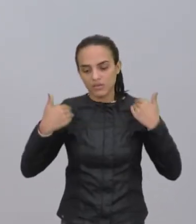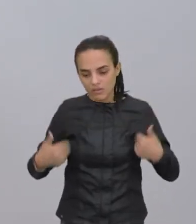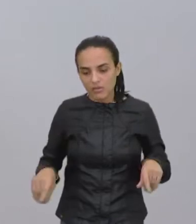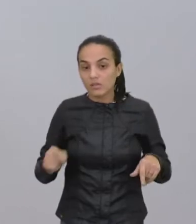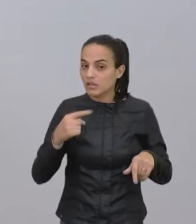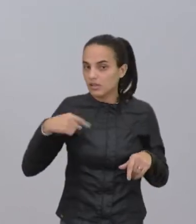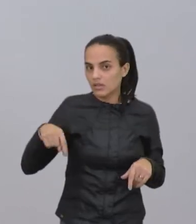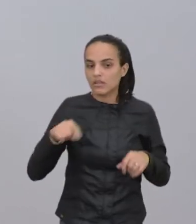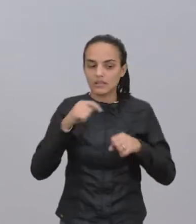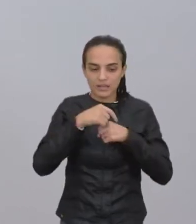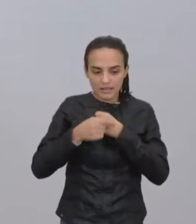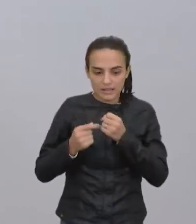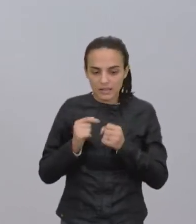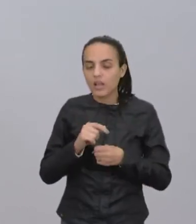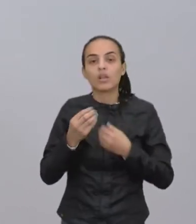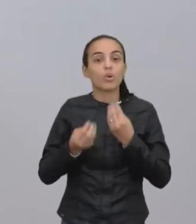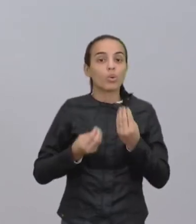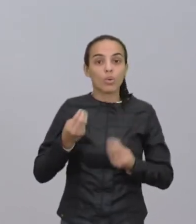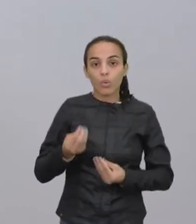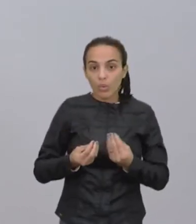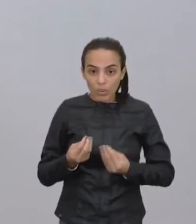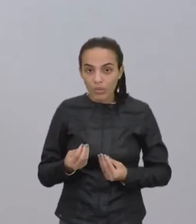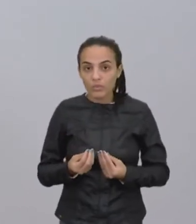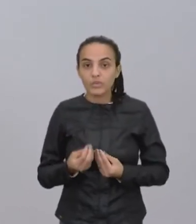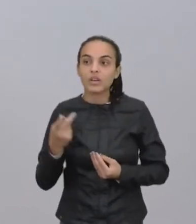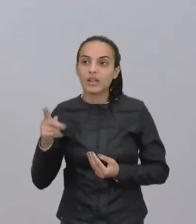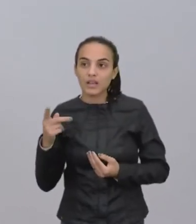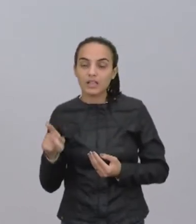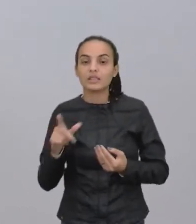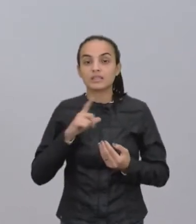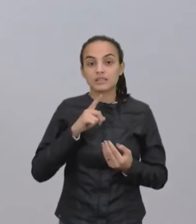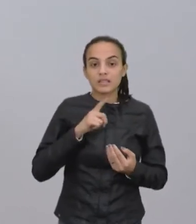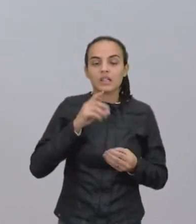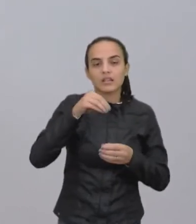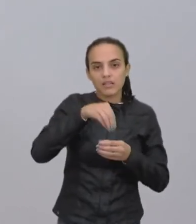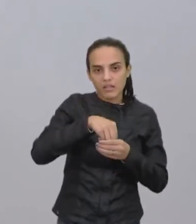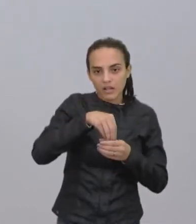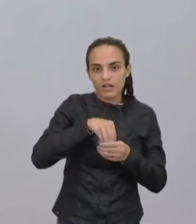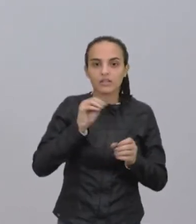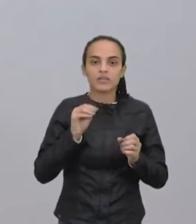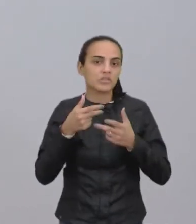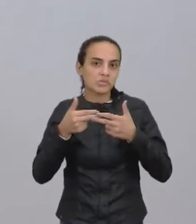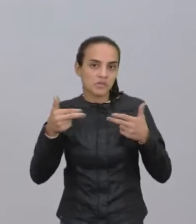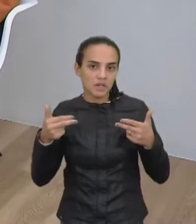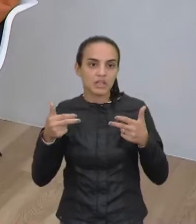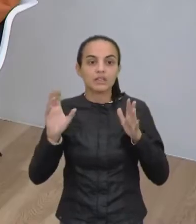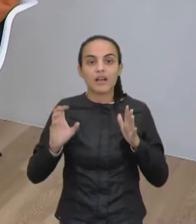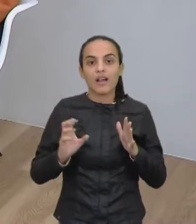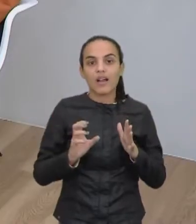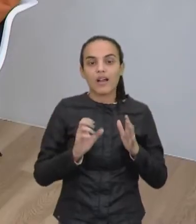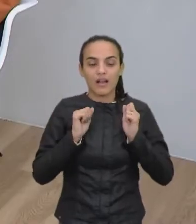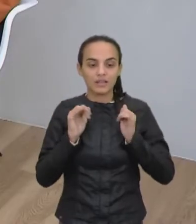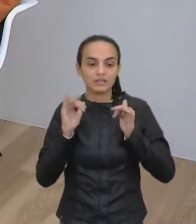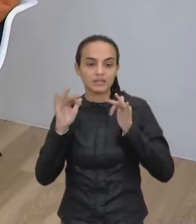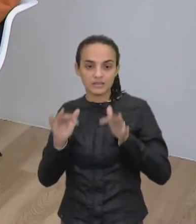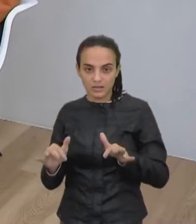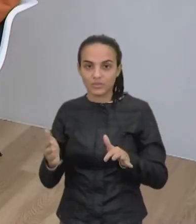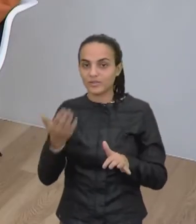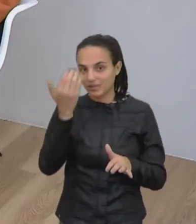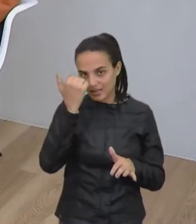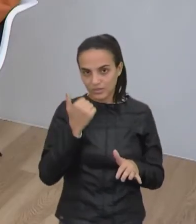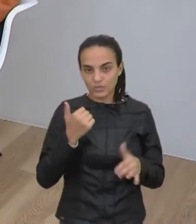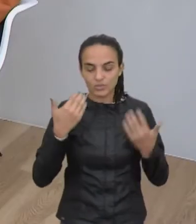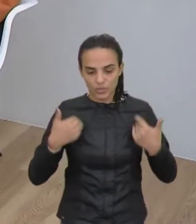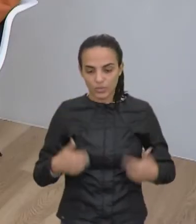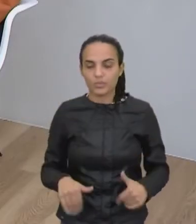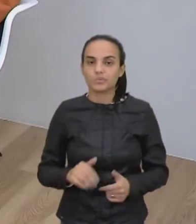nossas células, como que esses nutrientes, então, eles estão envolvidos em diversas reações metabólicas dentro do nosso